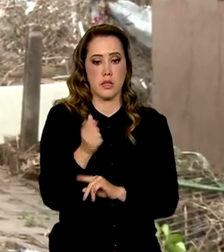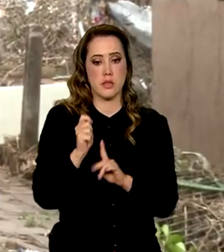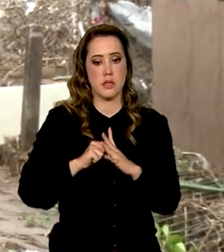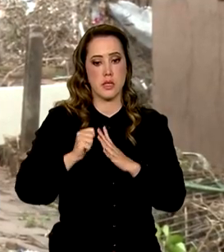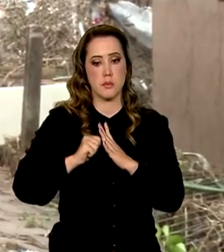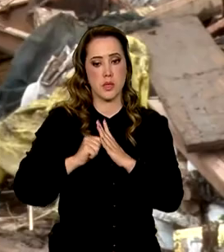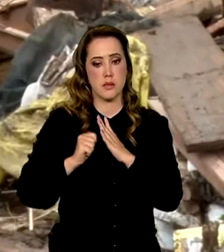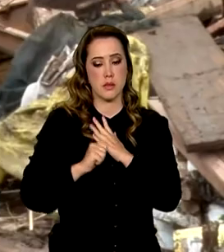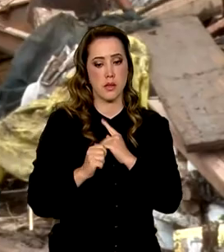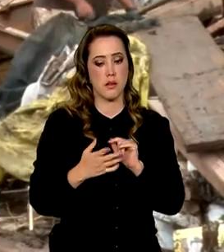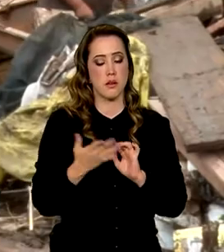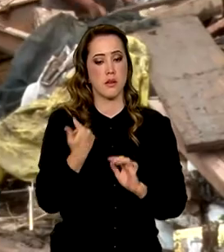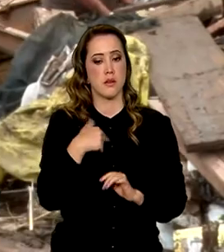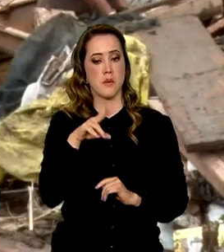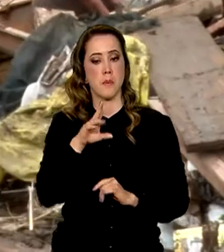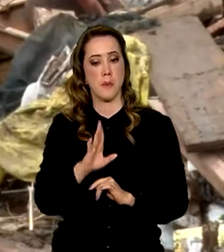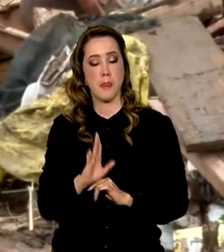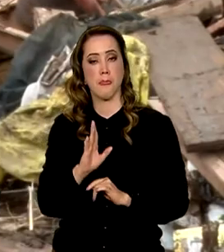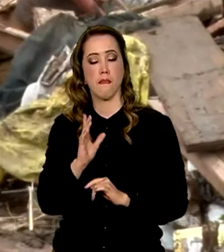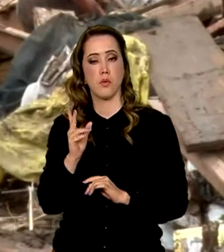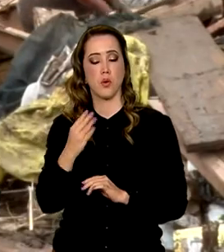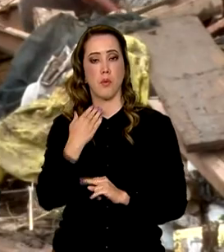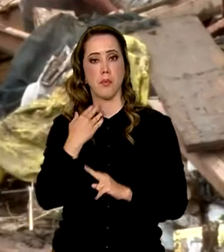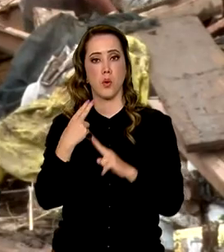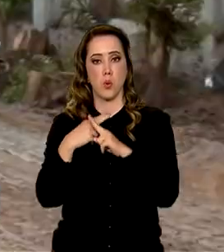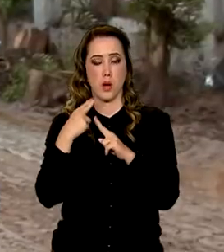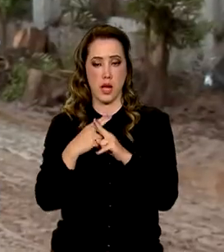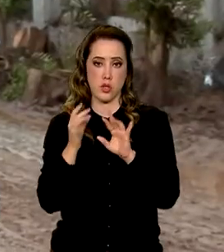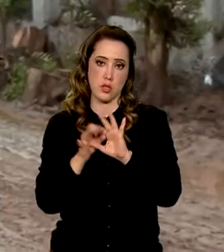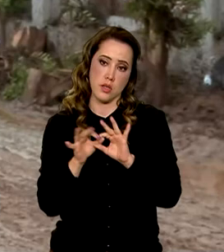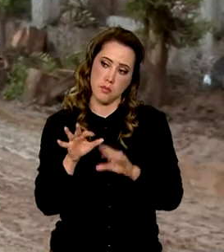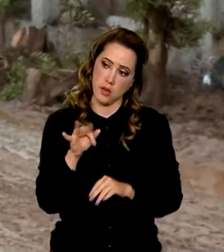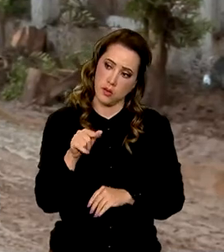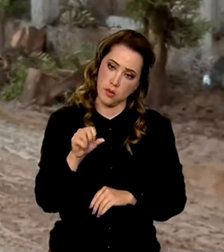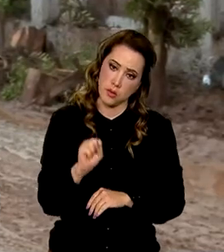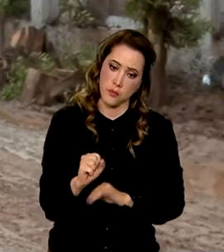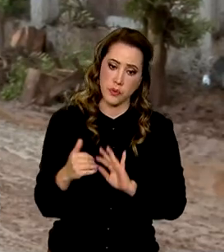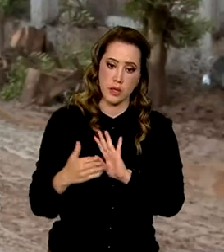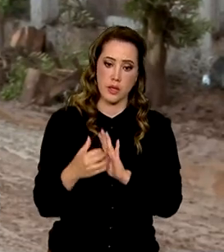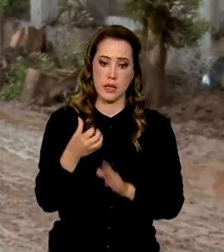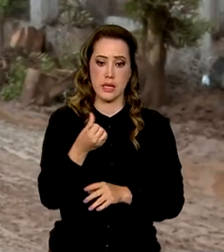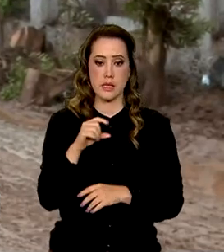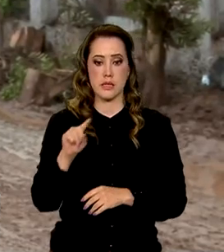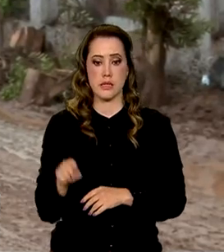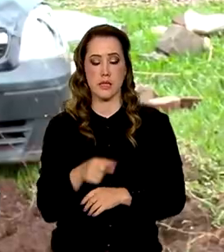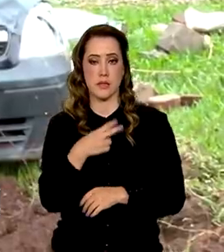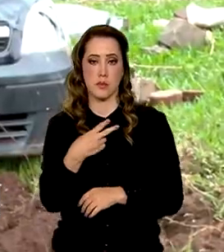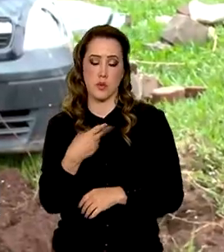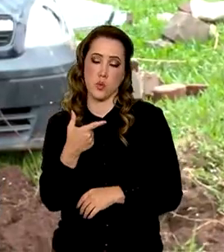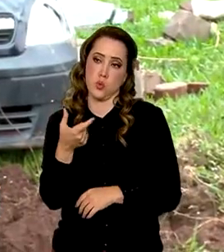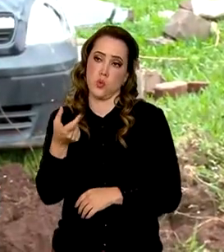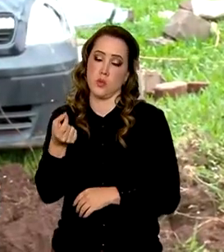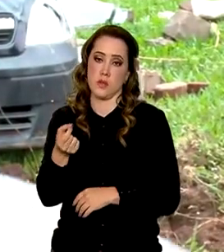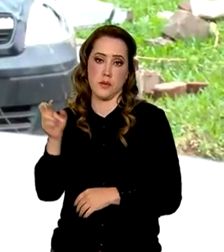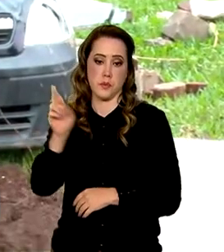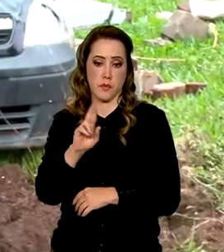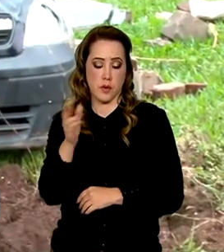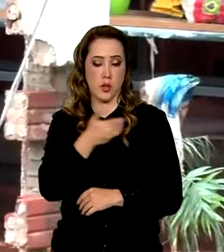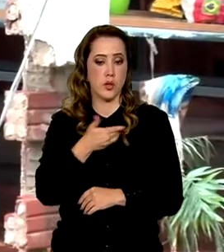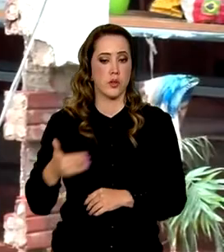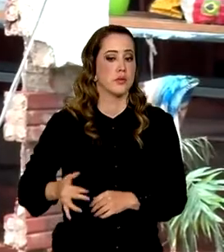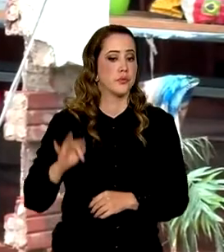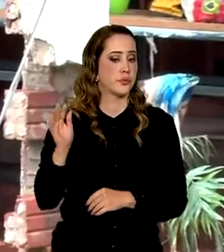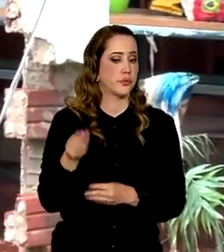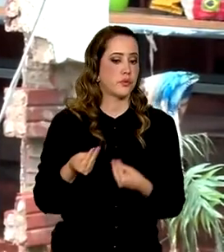A Caixa Econômica liberou o saque emergencial do FGTS em até 6.220 reais. E o governo federal vai